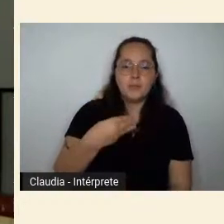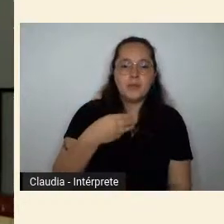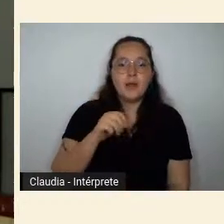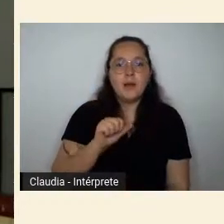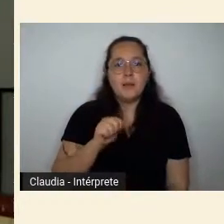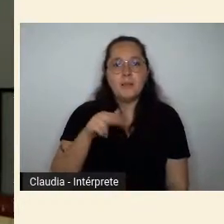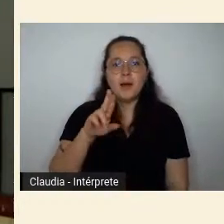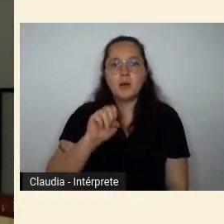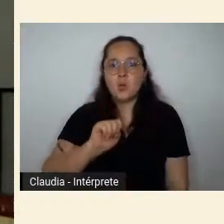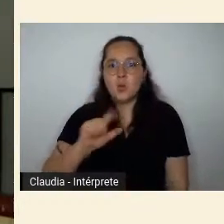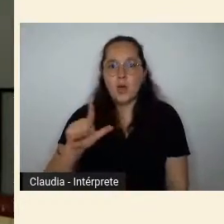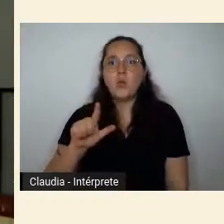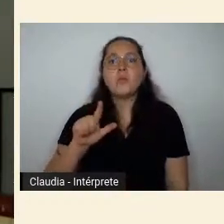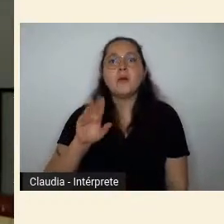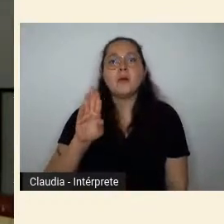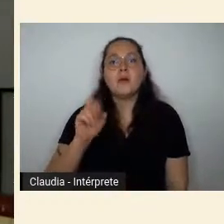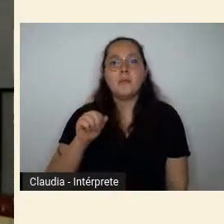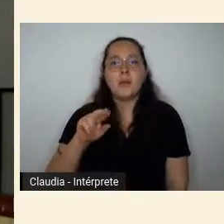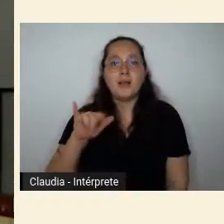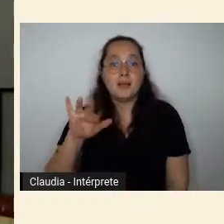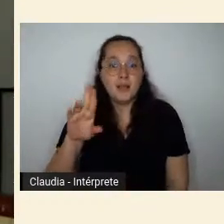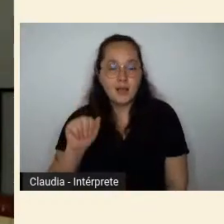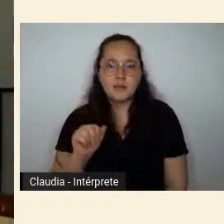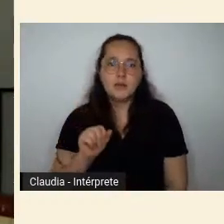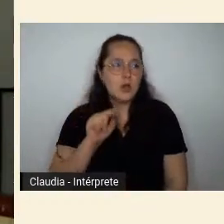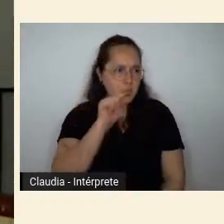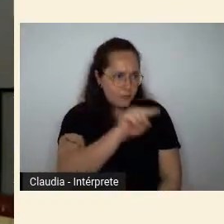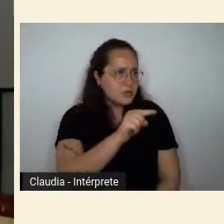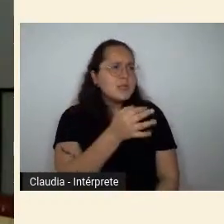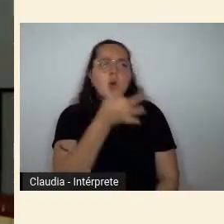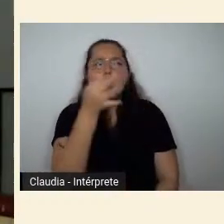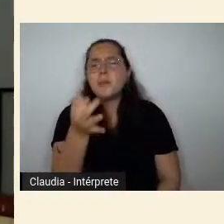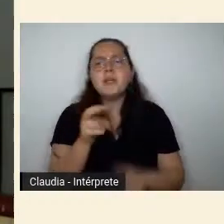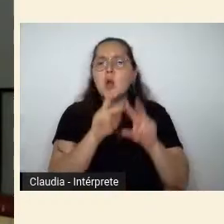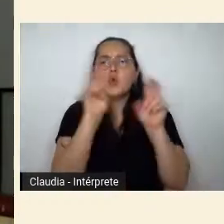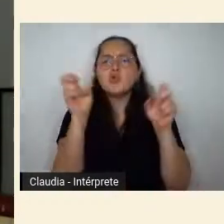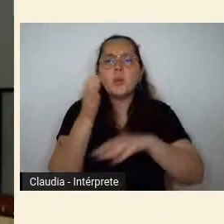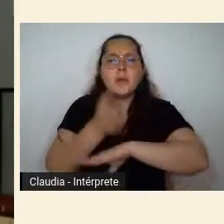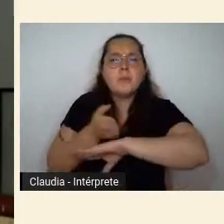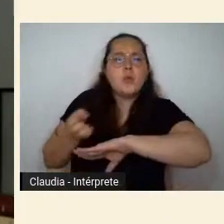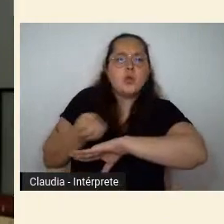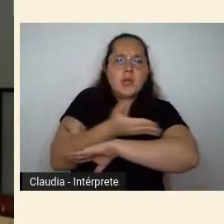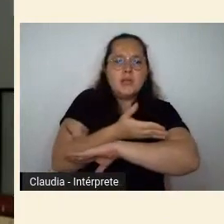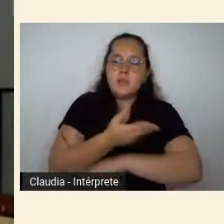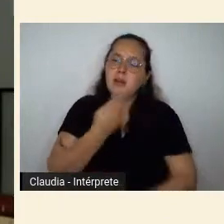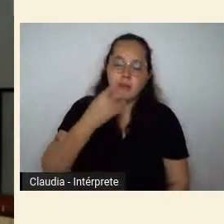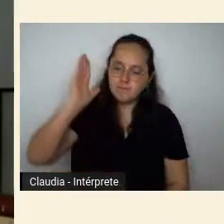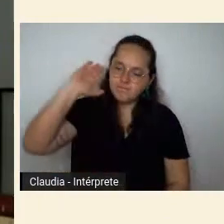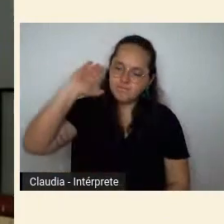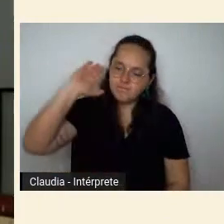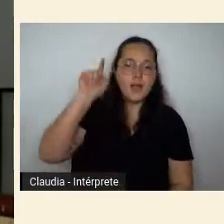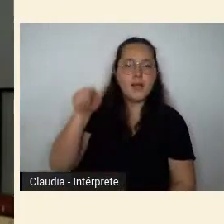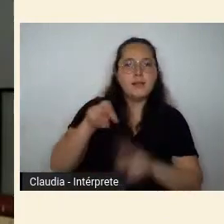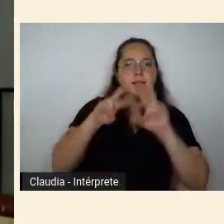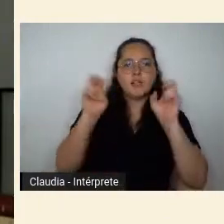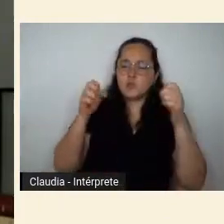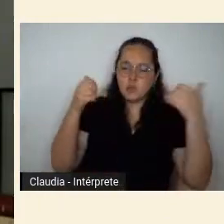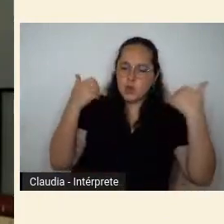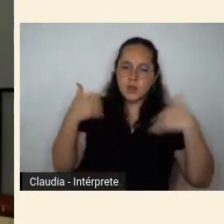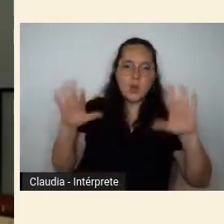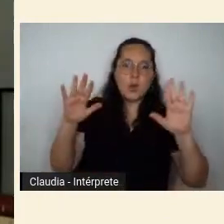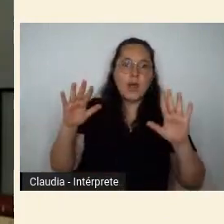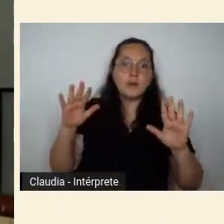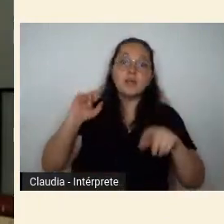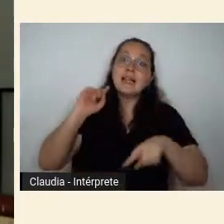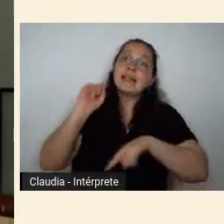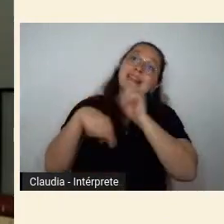modernismo e ele responde que ele nunca mais queria ouvir aquele assunto e para só voltar a perguntar alguma coisa para ele quando fizessem 100 anos